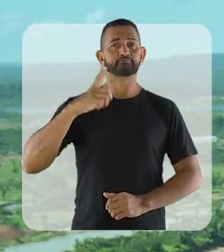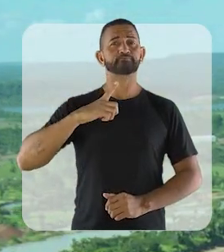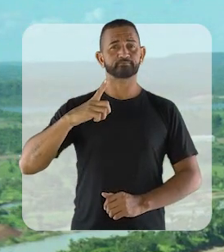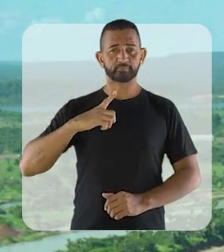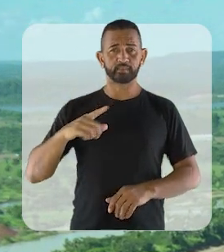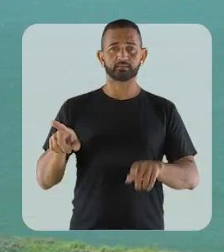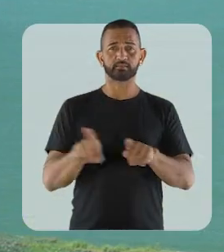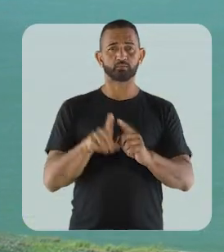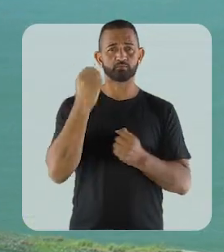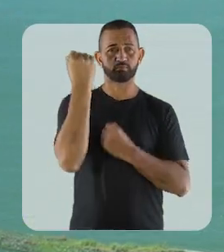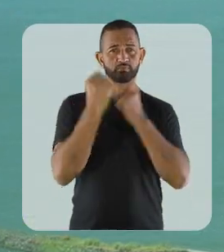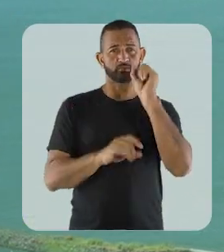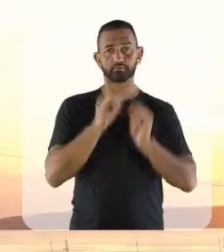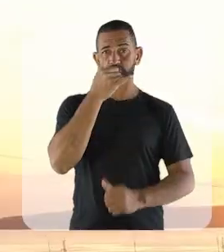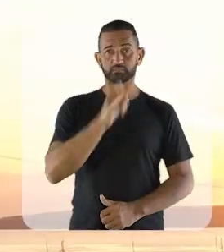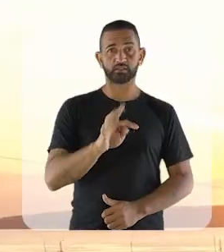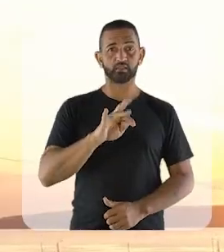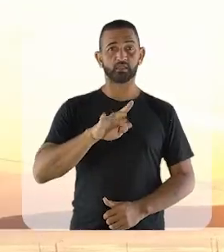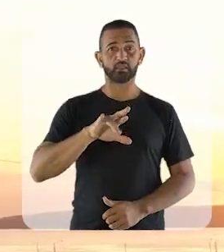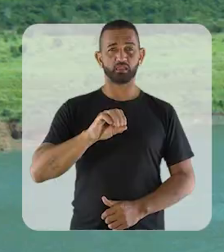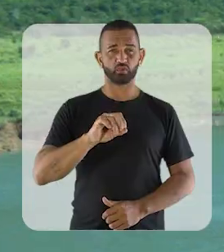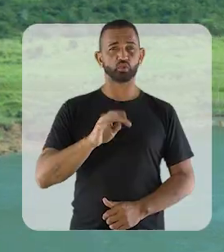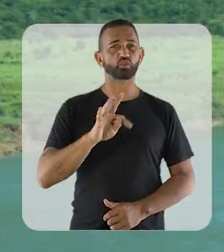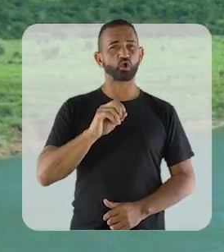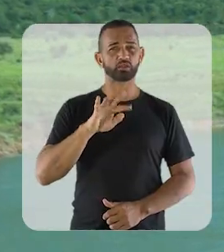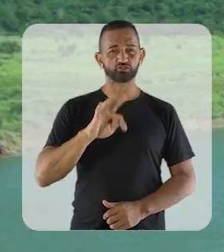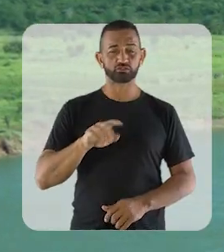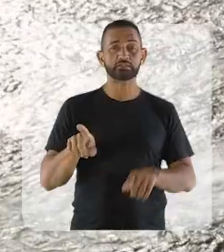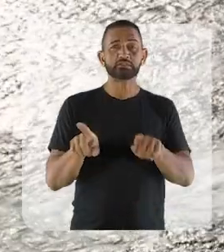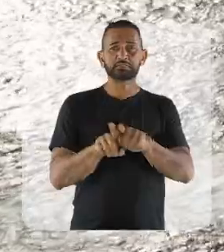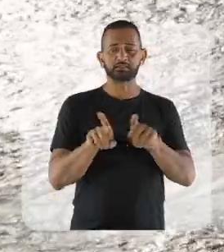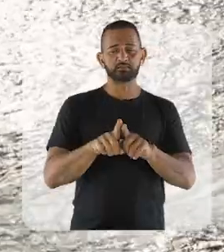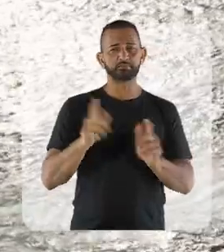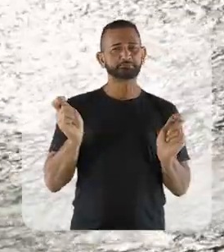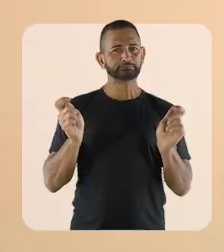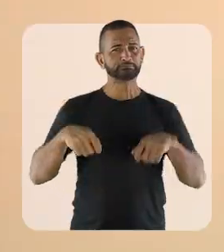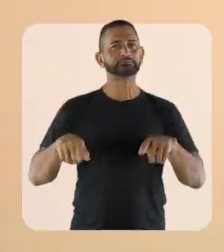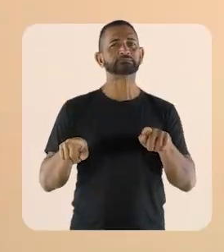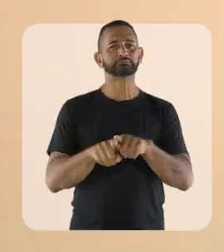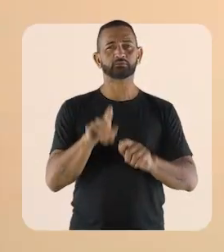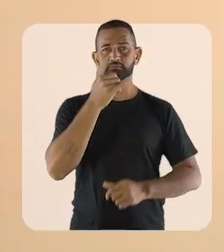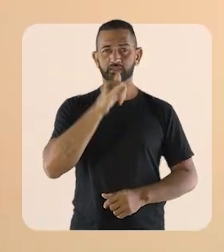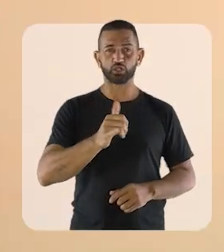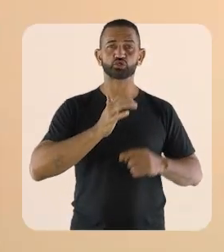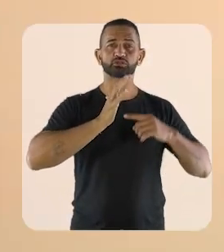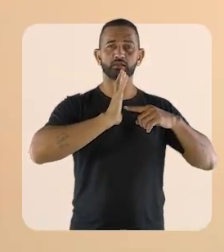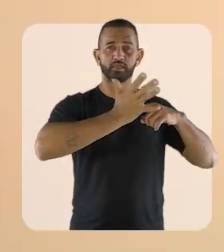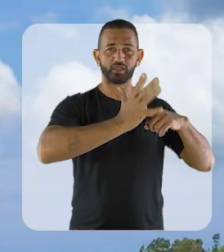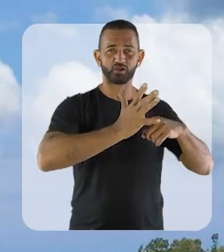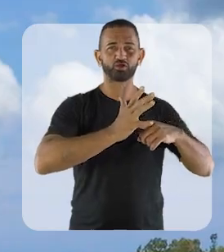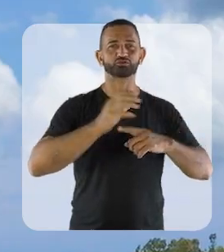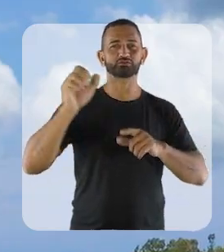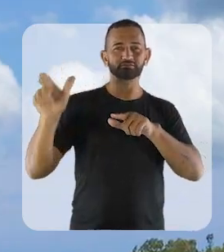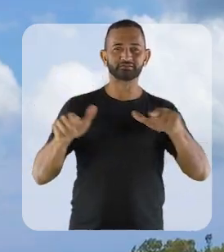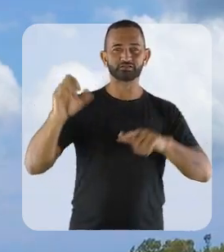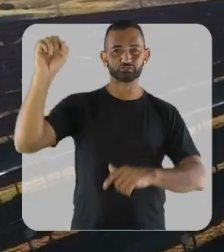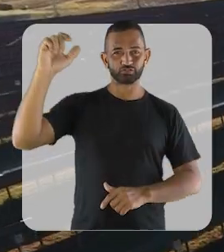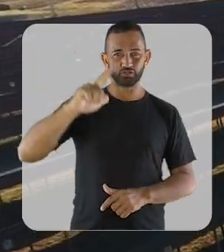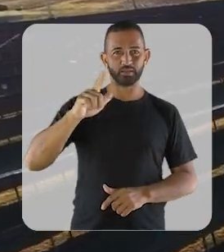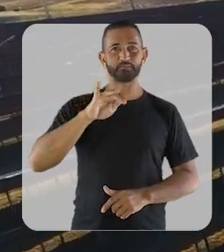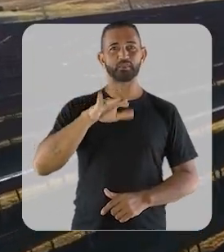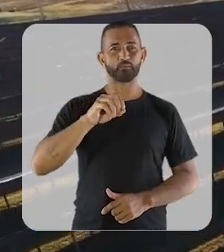abriga grande hidrelétrica no Rio Tocantins, além de grande potencial para as energias eólica, solar,